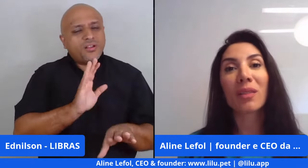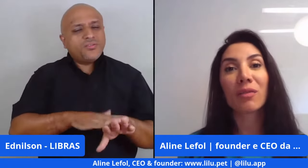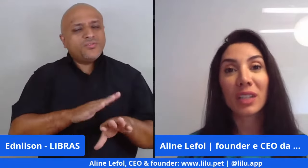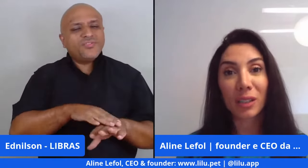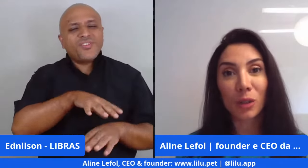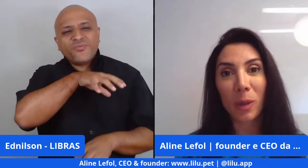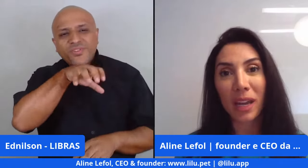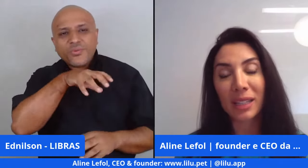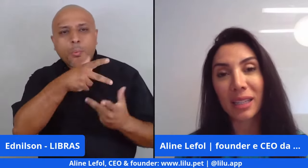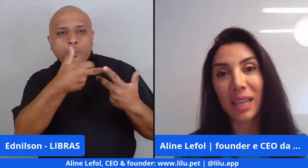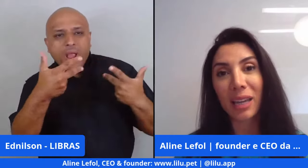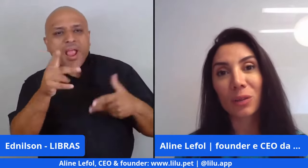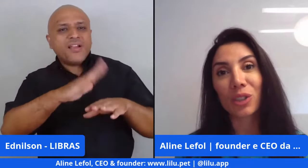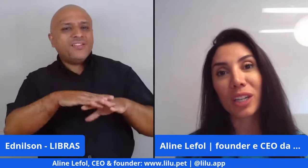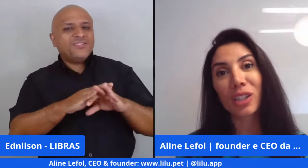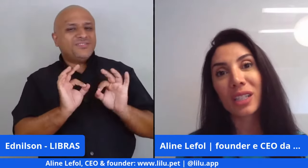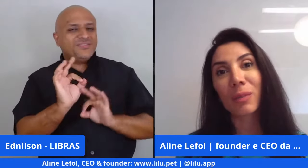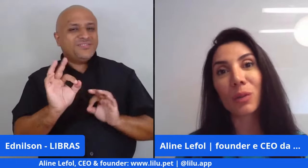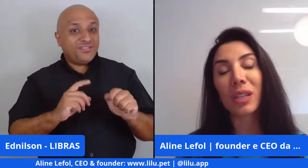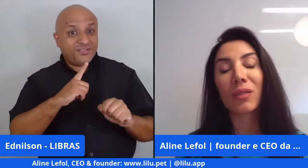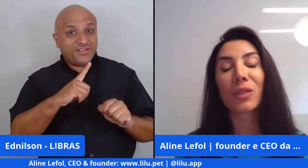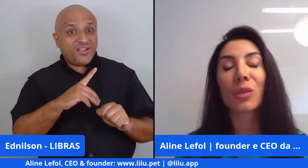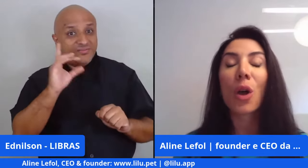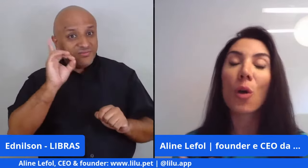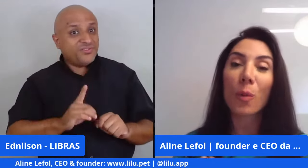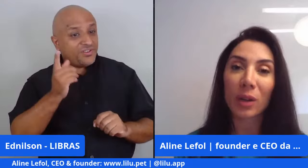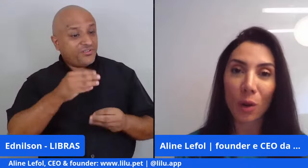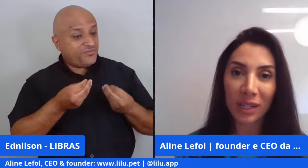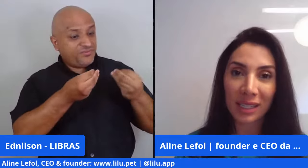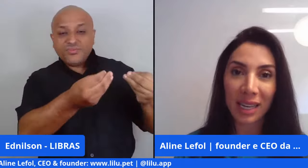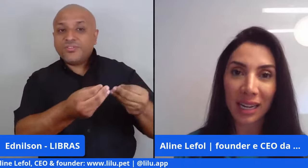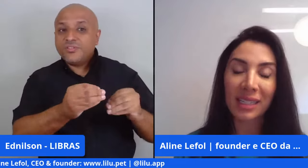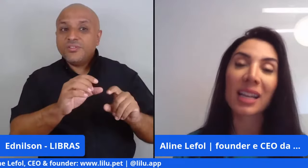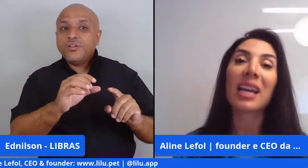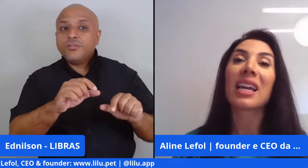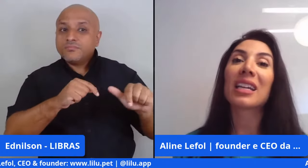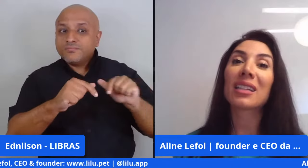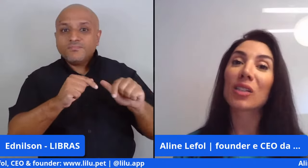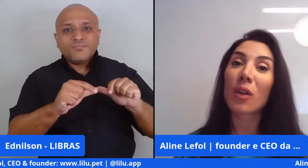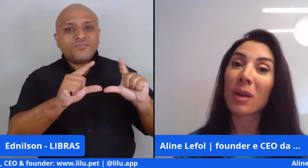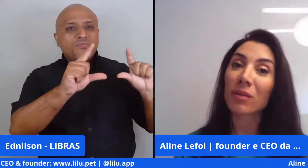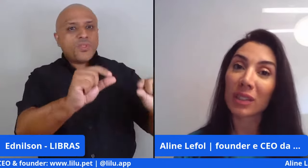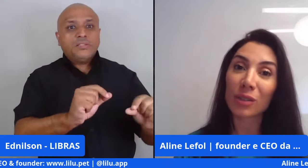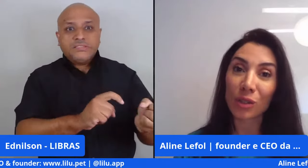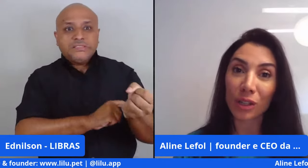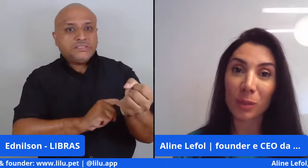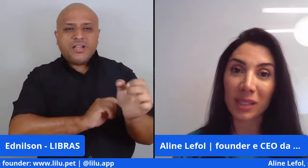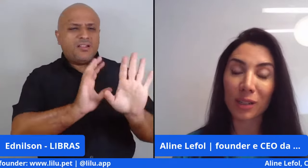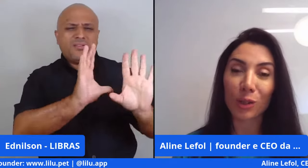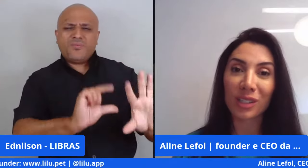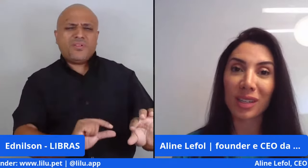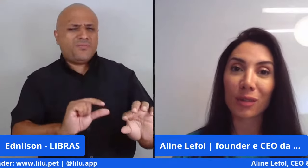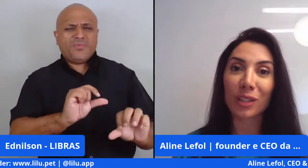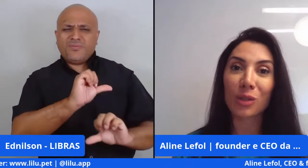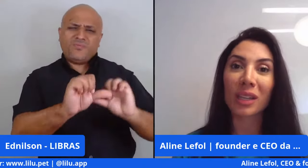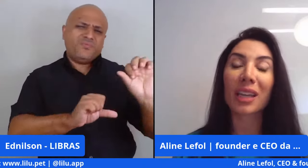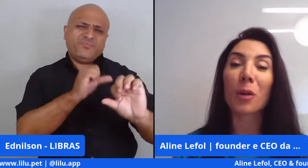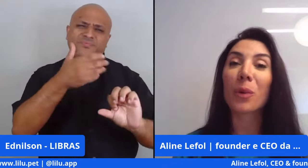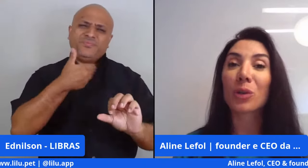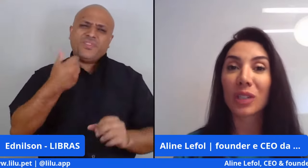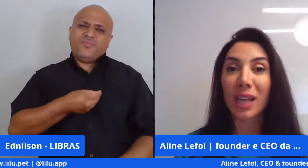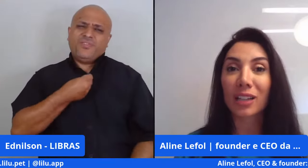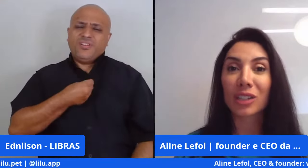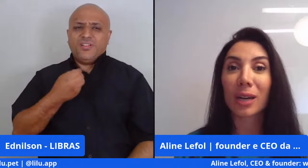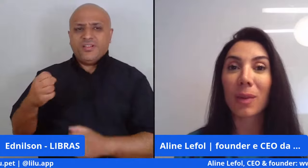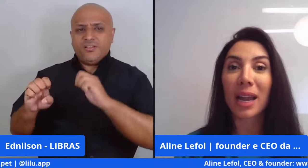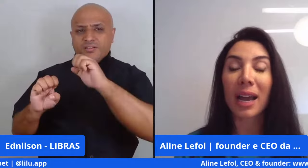transforma a vida dos PETs que têm o direito de receber um serviço com menor estresse. E transforma a vida dos nossos prestadores de serviço, que